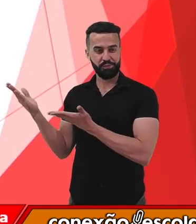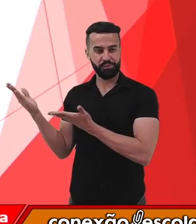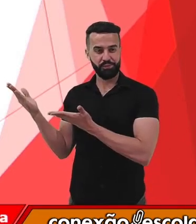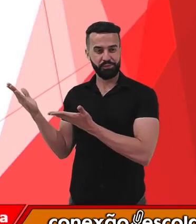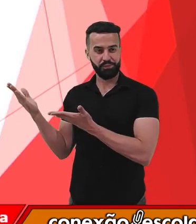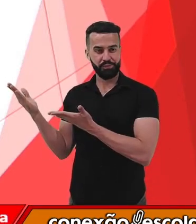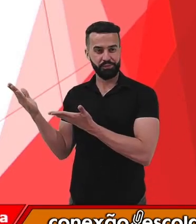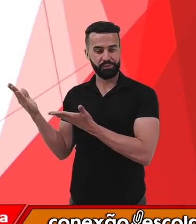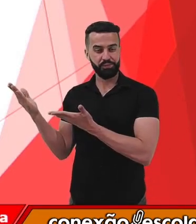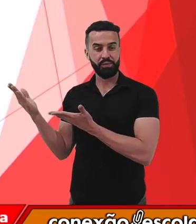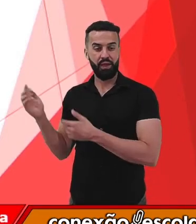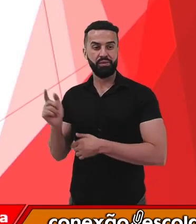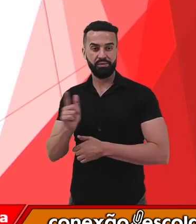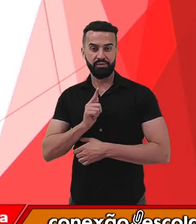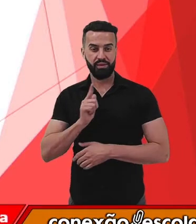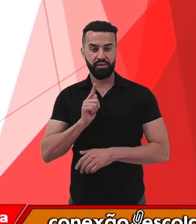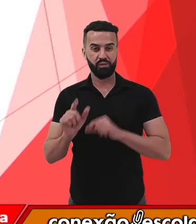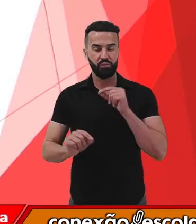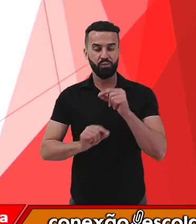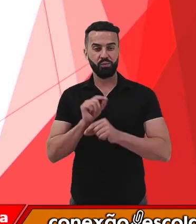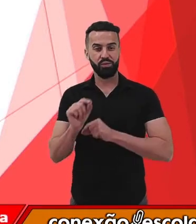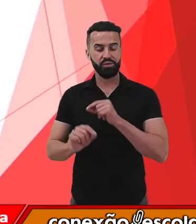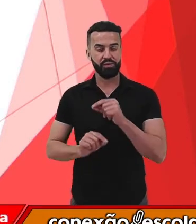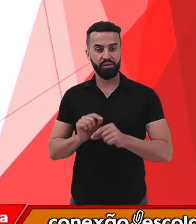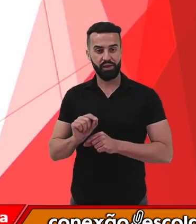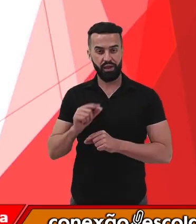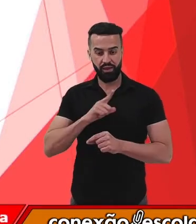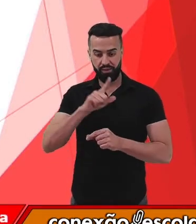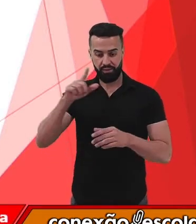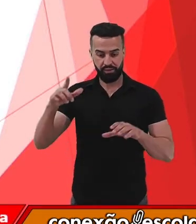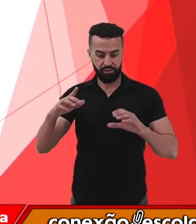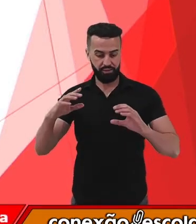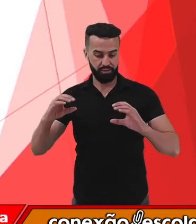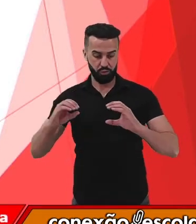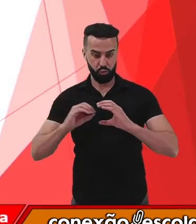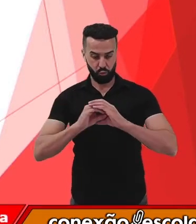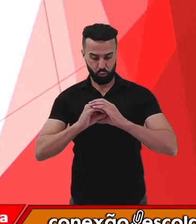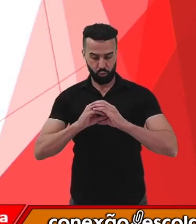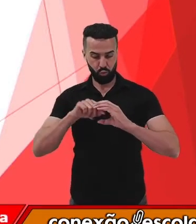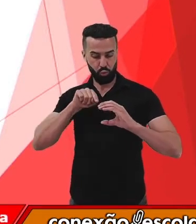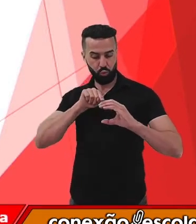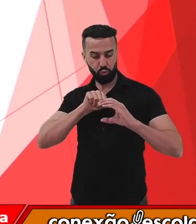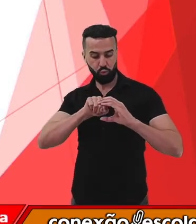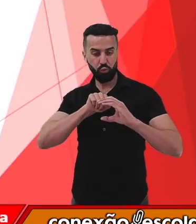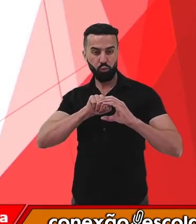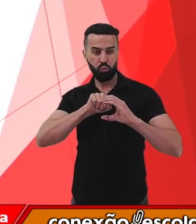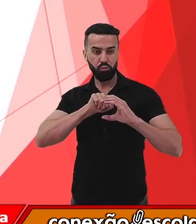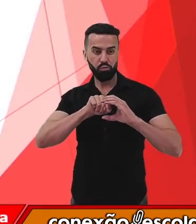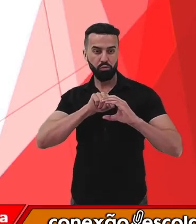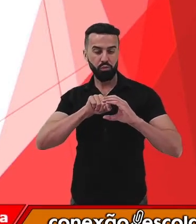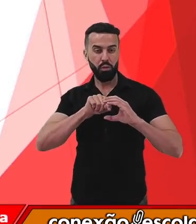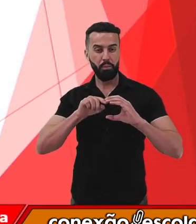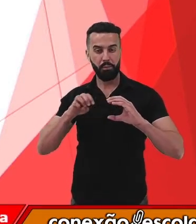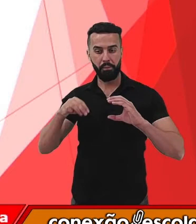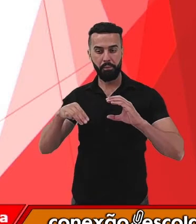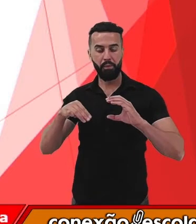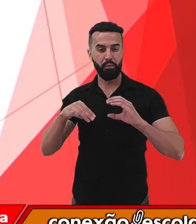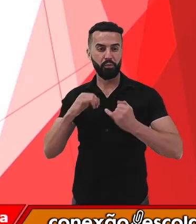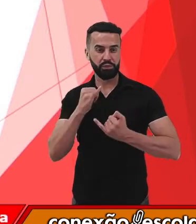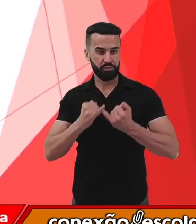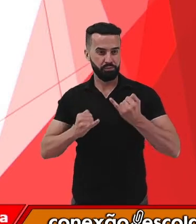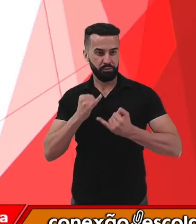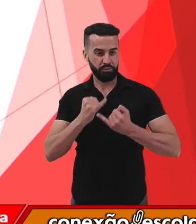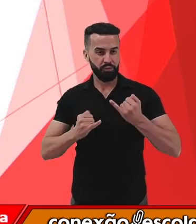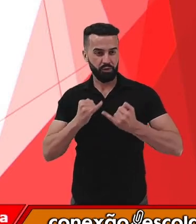Nas angiospermas, nós temos os gametas, o núcleo espermático, que é o nome do gameta masculino, ele é